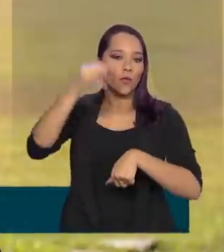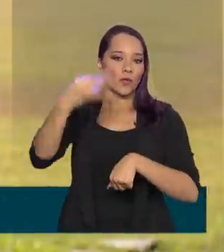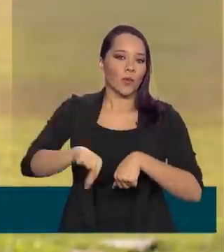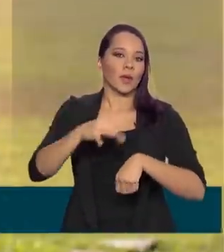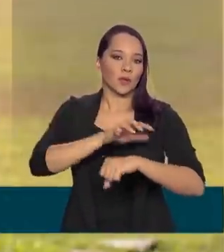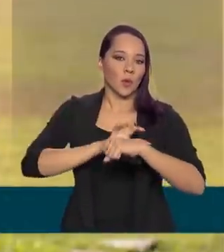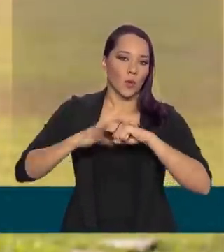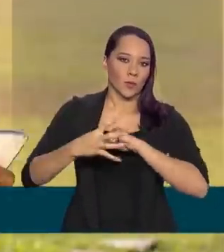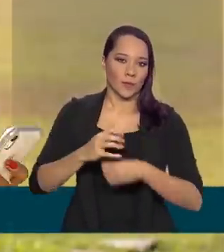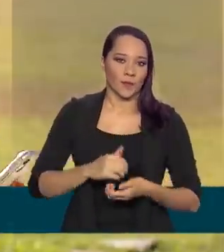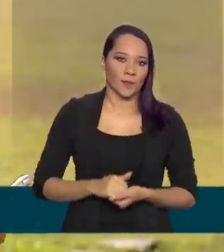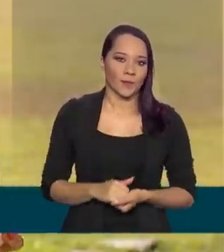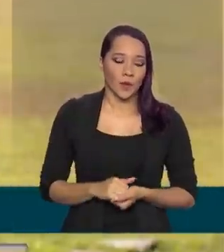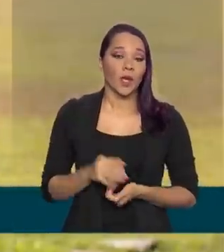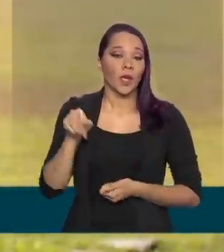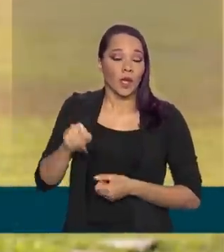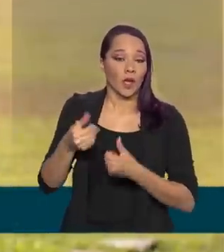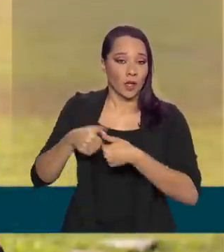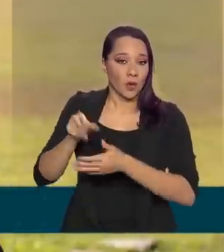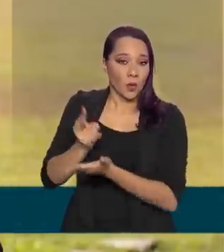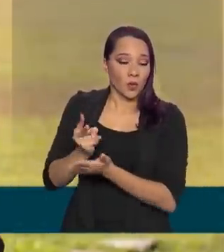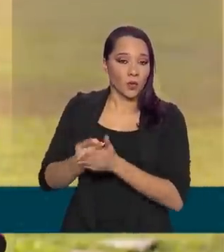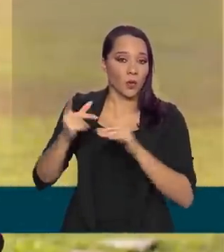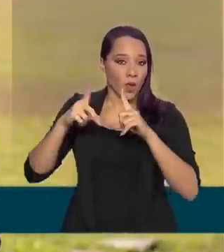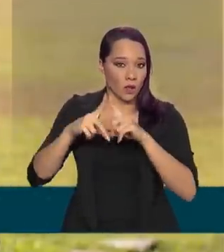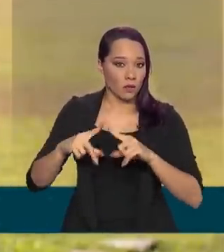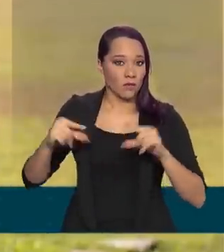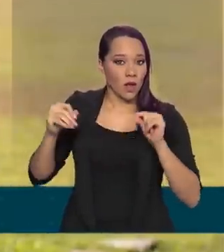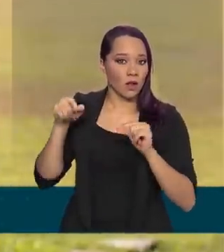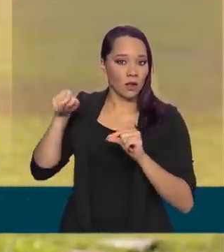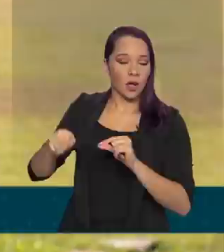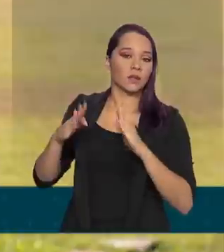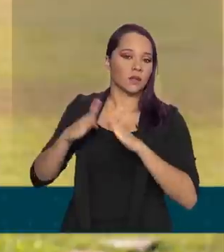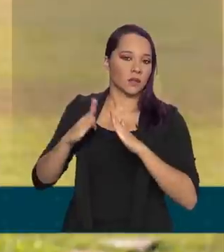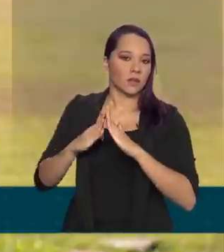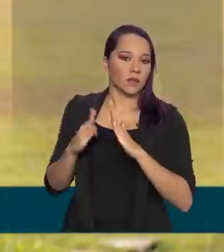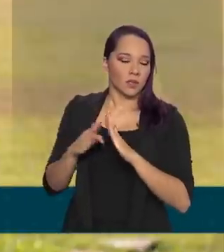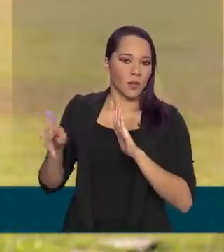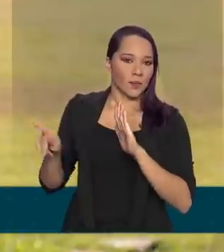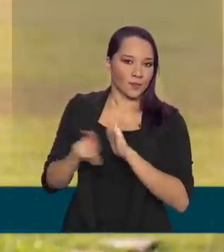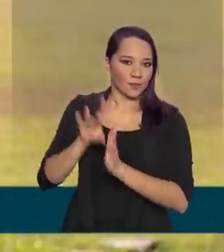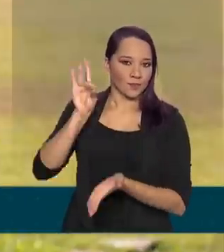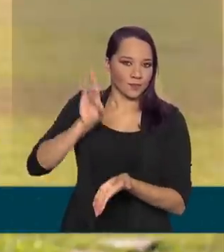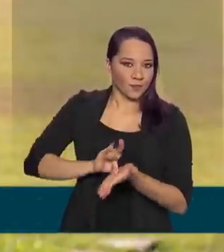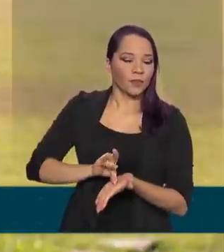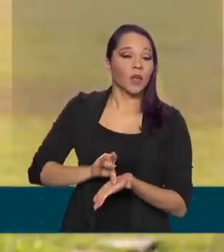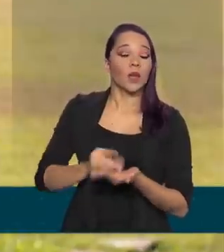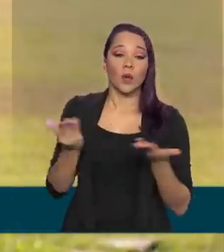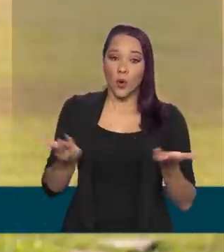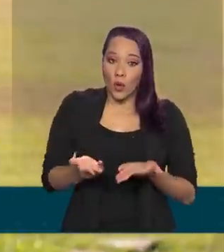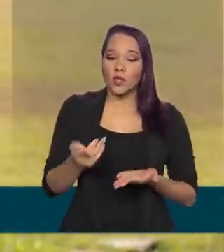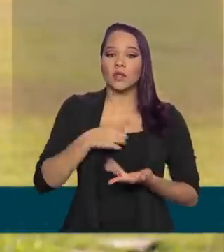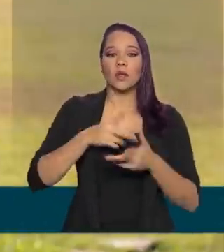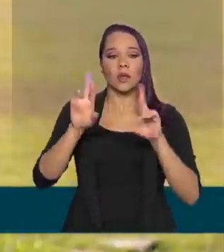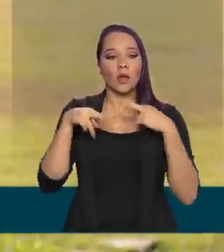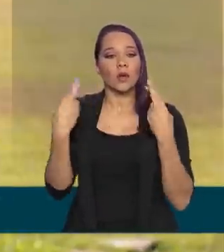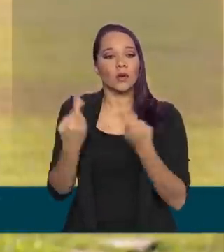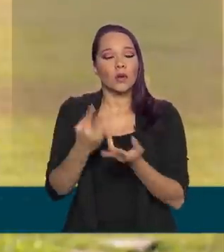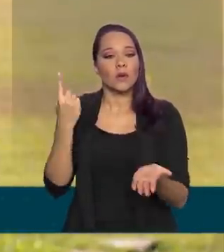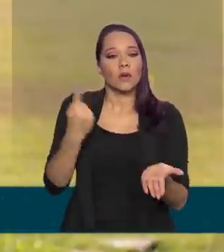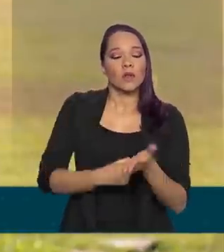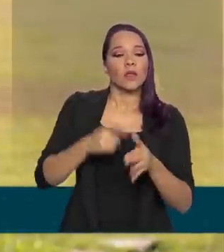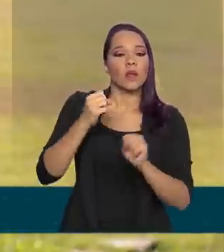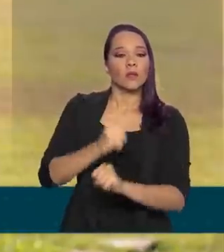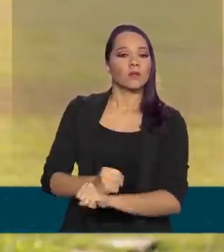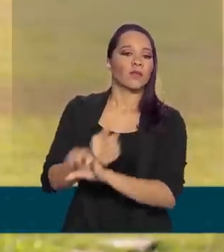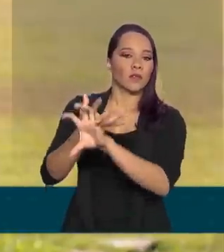para a Covid-19. Ele está aqui no Palácio da Alvorada, residência oficial, e tem hoje uma reunião agendada por